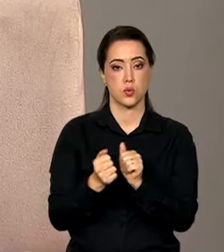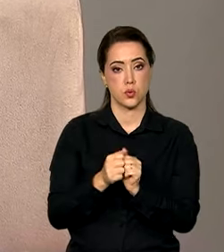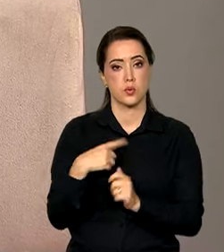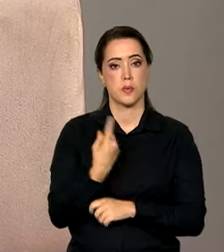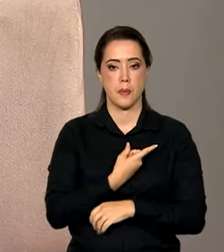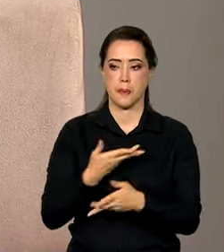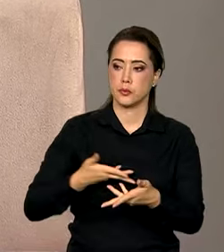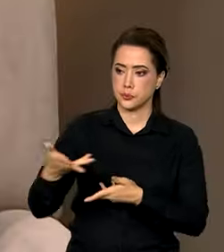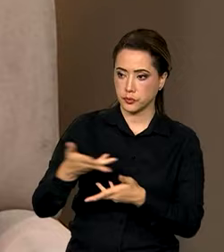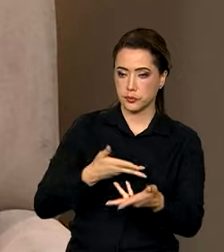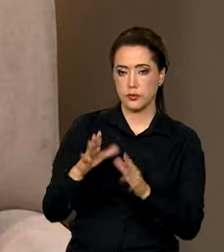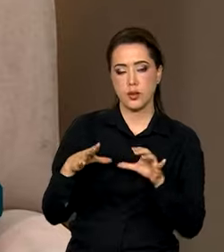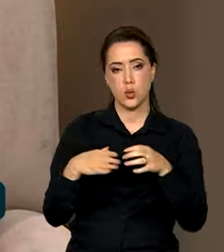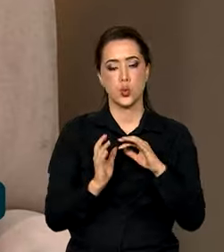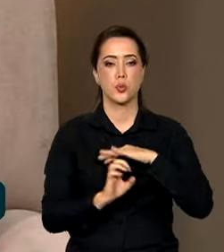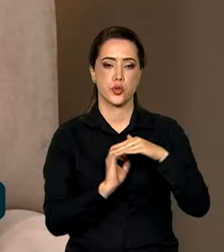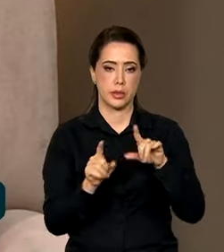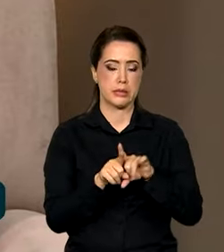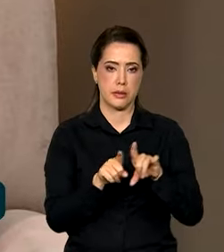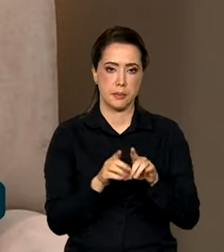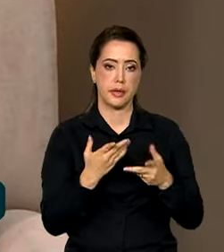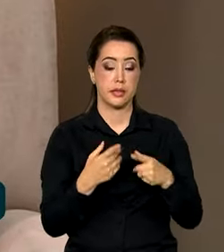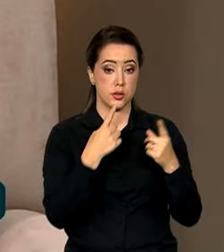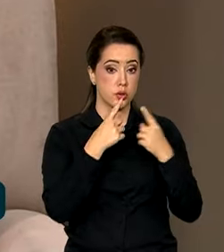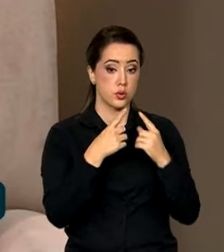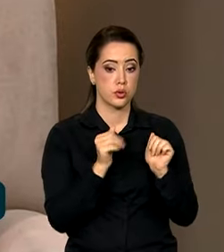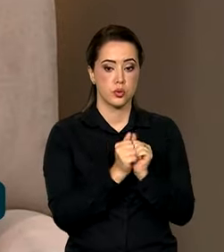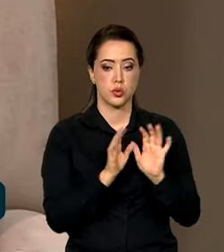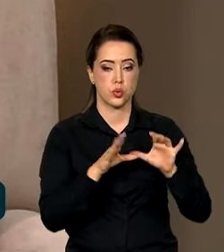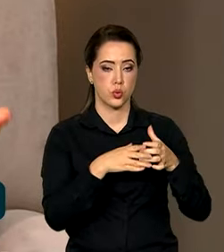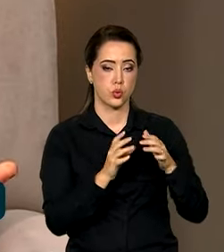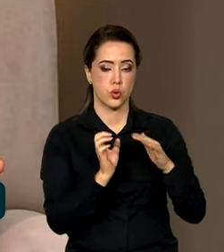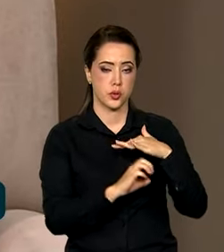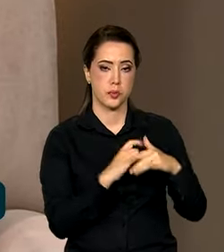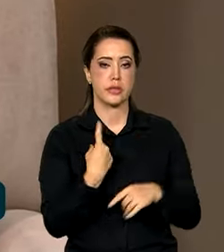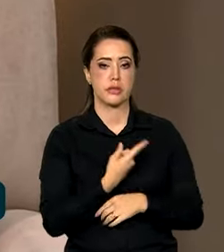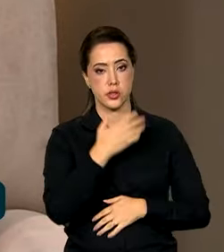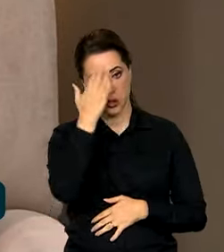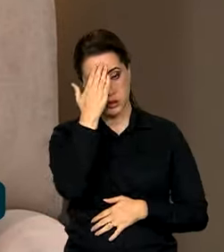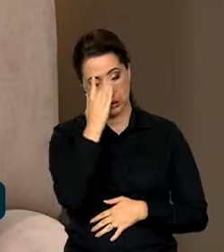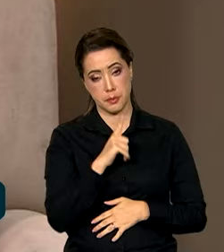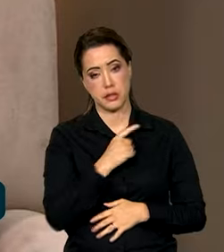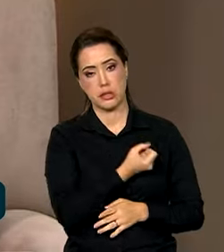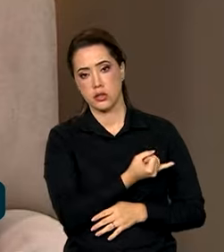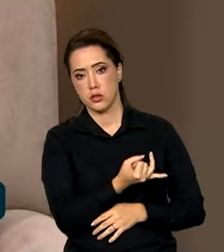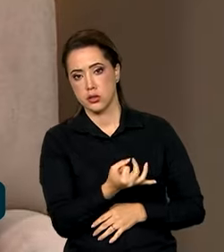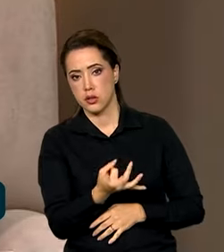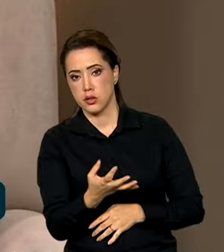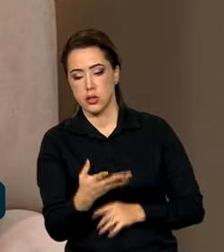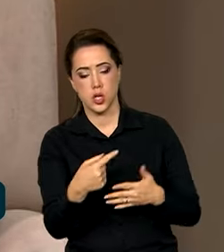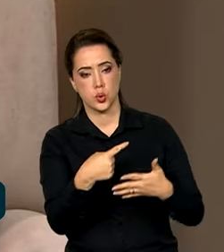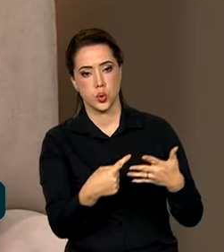A gente está envolvendo o setor empresarial, está discutindo isso com o setor empresarial, e a gente sabe que tem um conjunto de medidas.